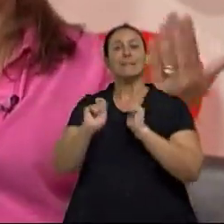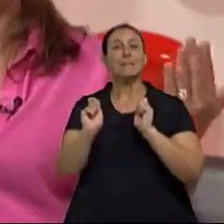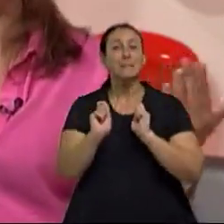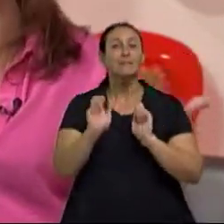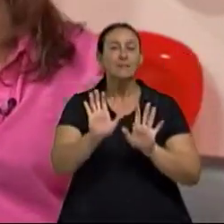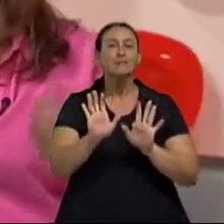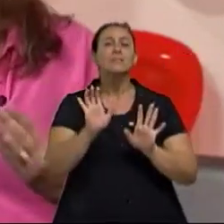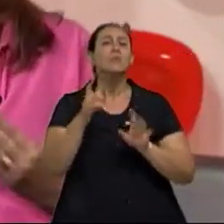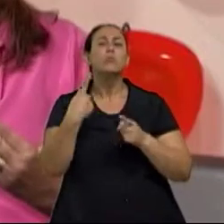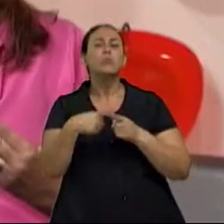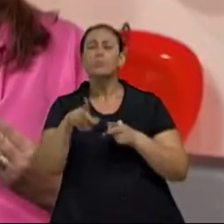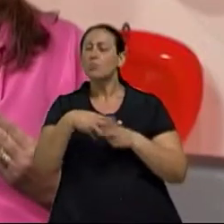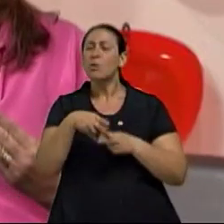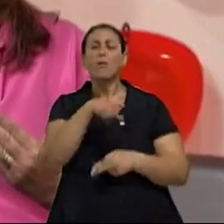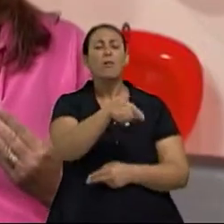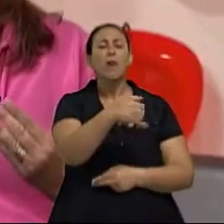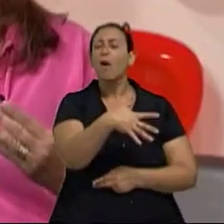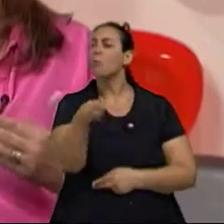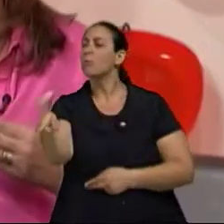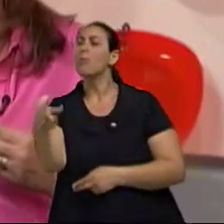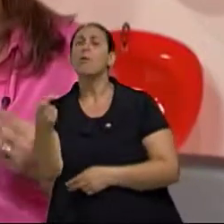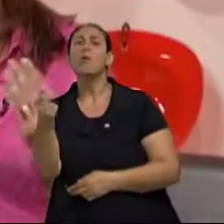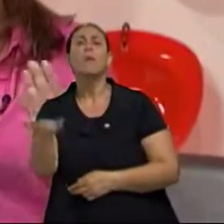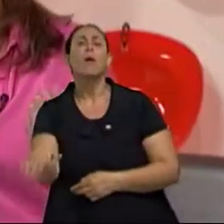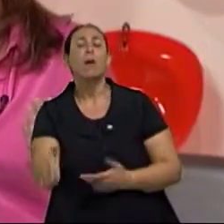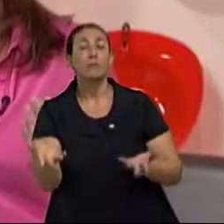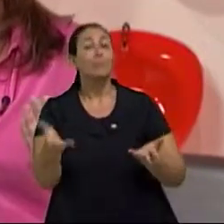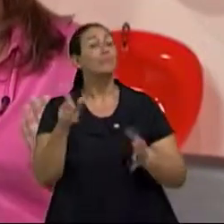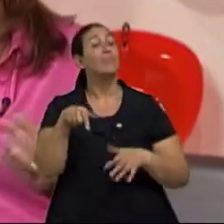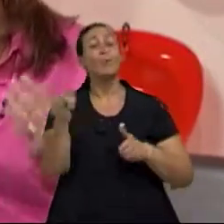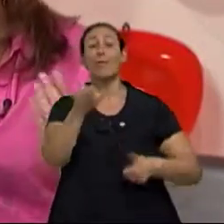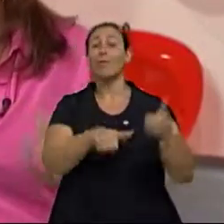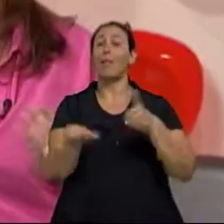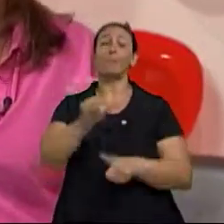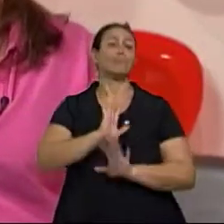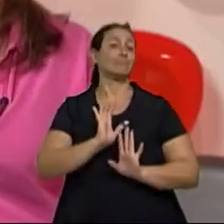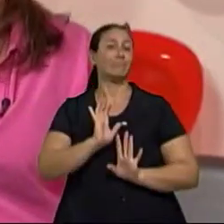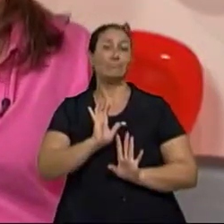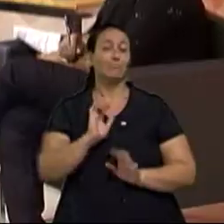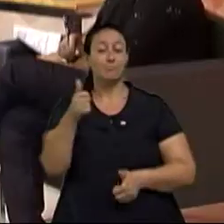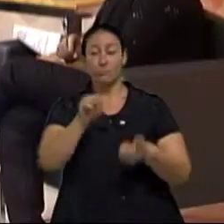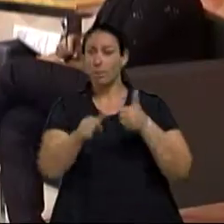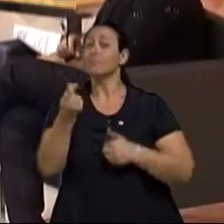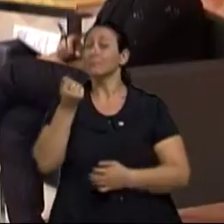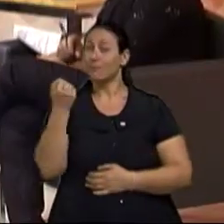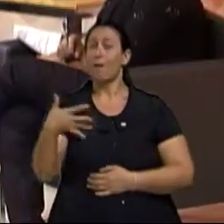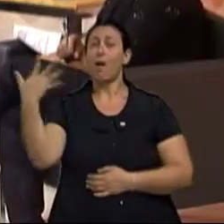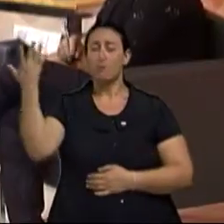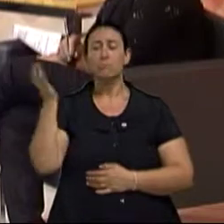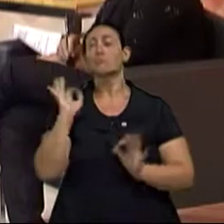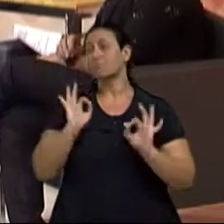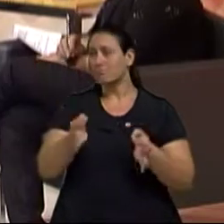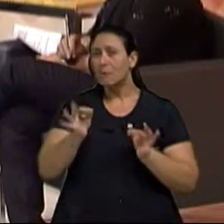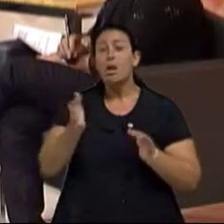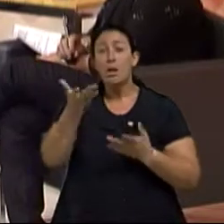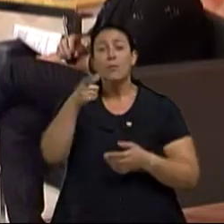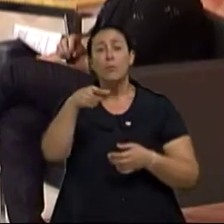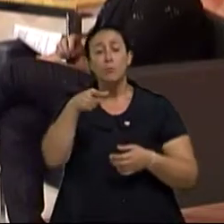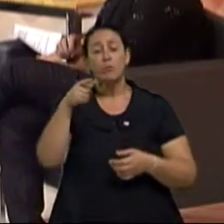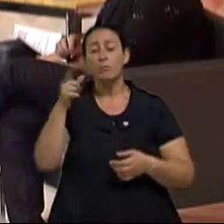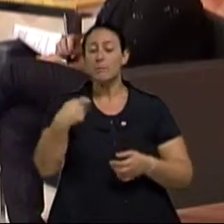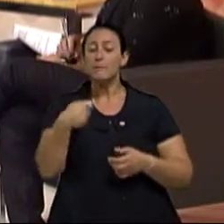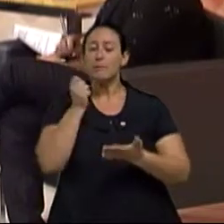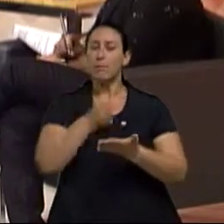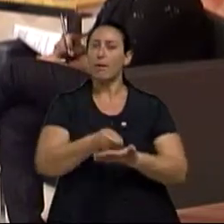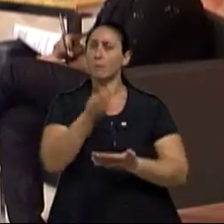comparar, por esse chocolate é mais caro que esse? Qualidade tem custo. Qualidade é preço. Lógico, a gente quer pagar preço